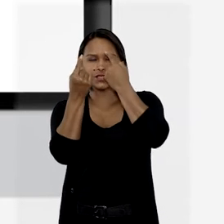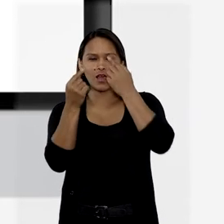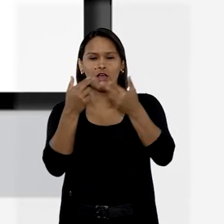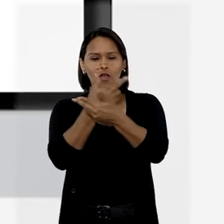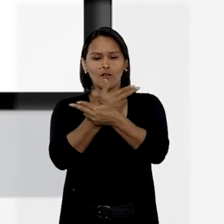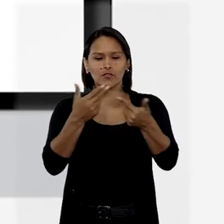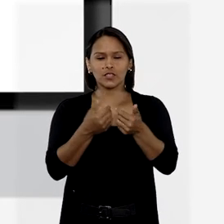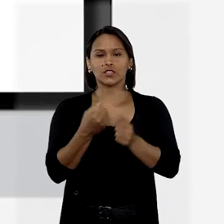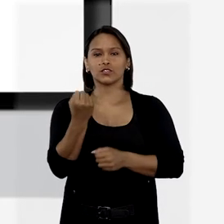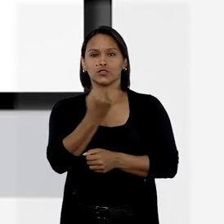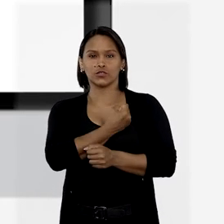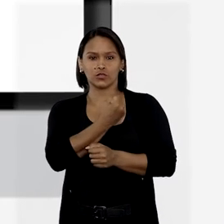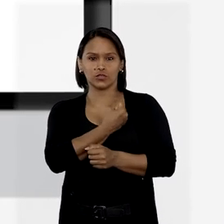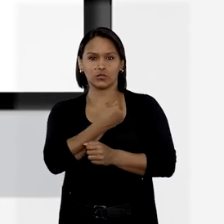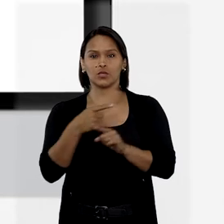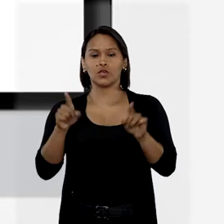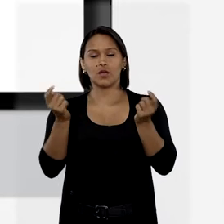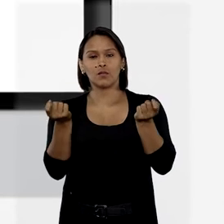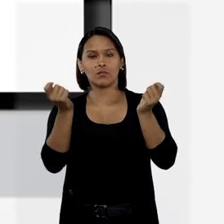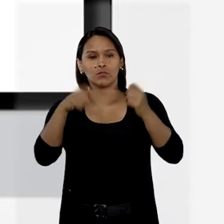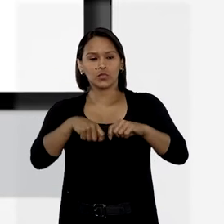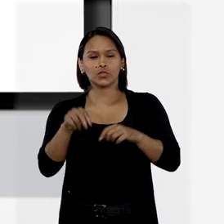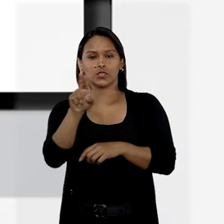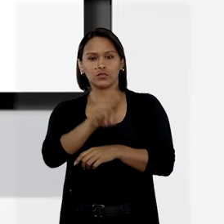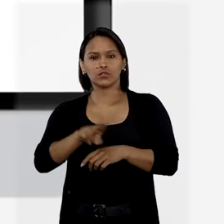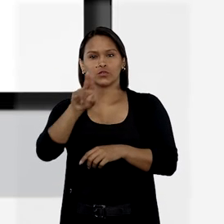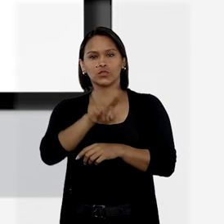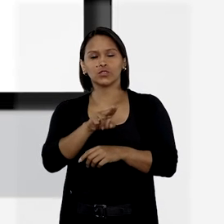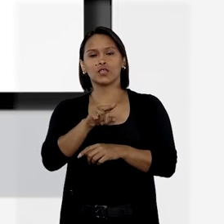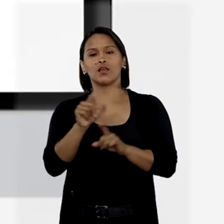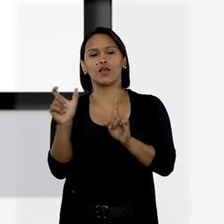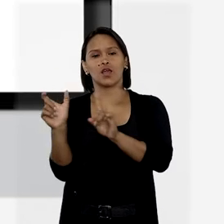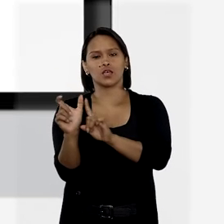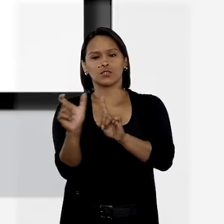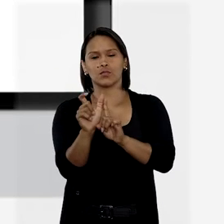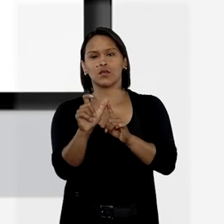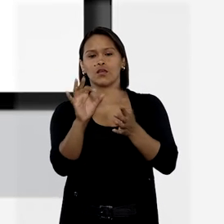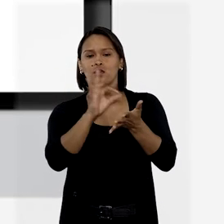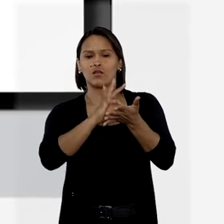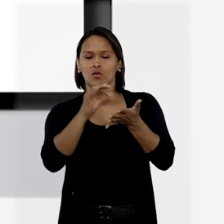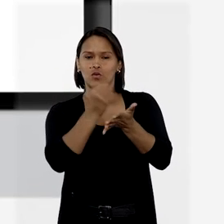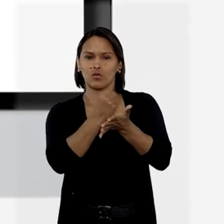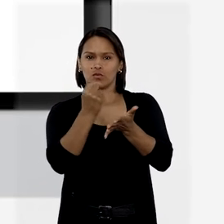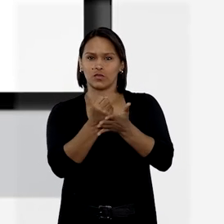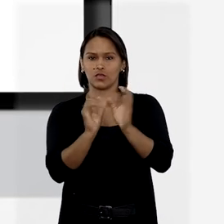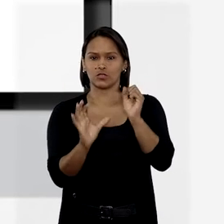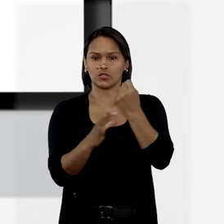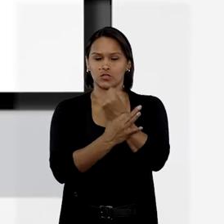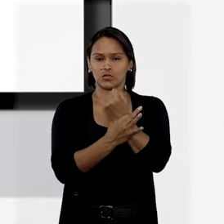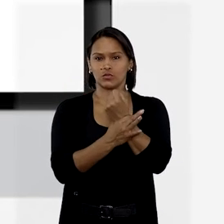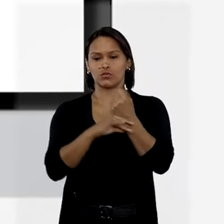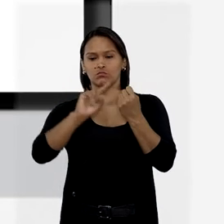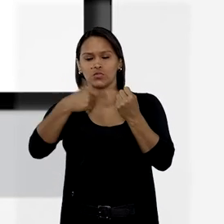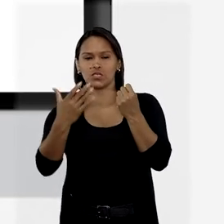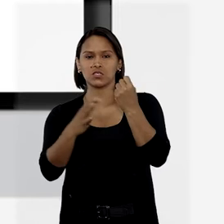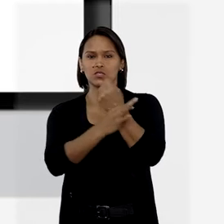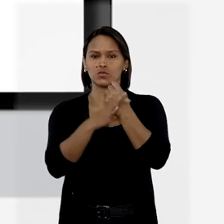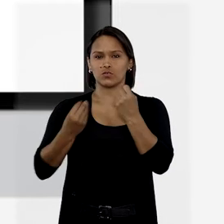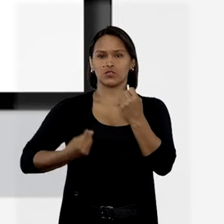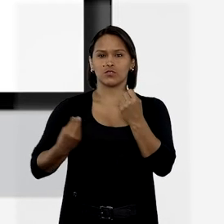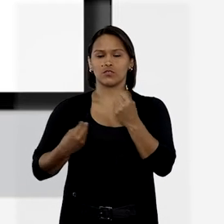variações de número e na possível utilização das expressões Contrato de Seguro, Seguro de Vida,